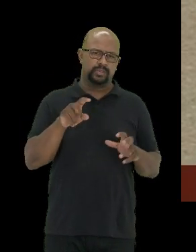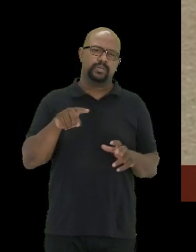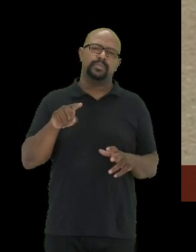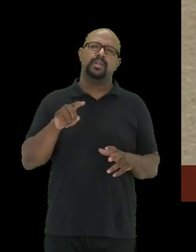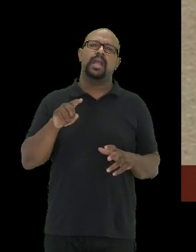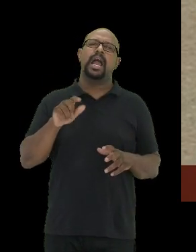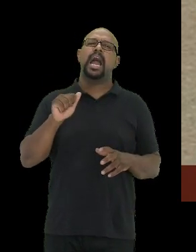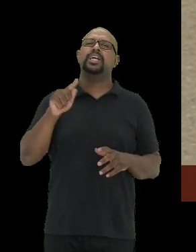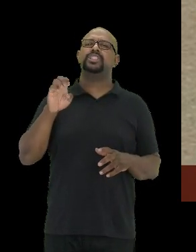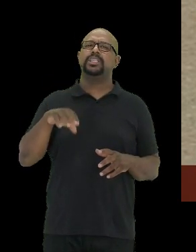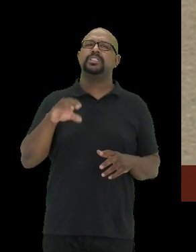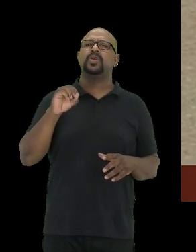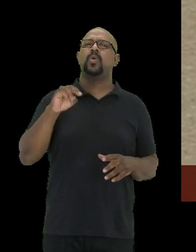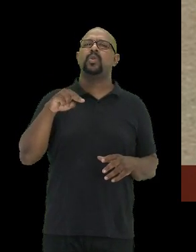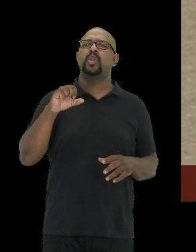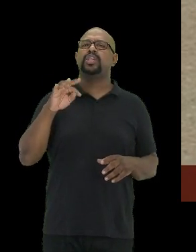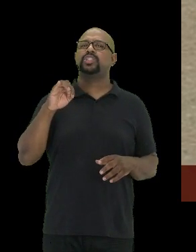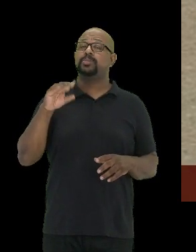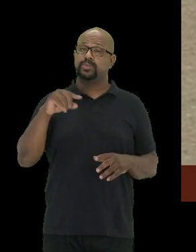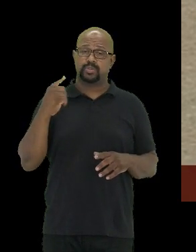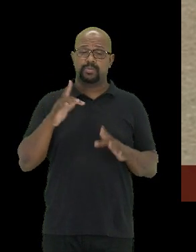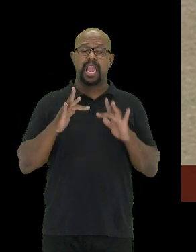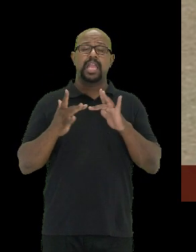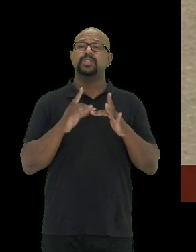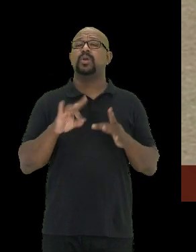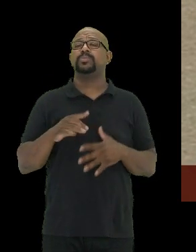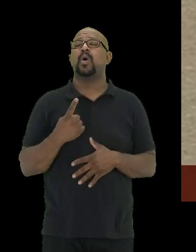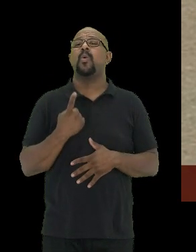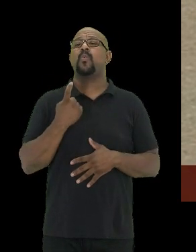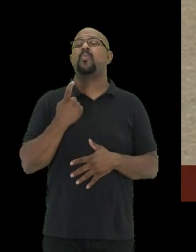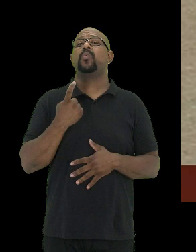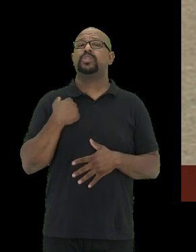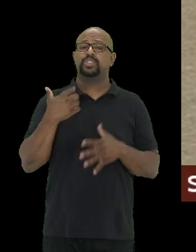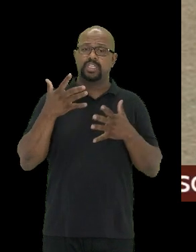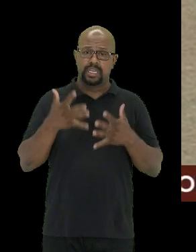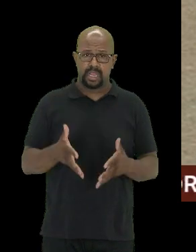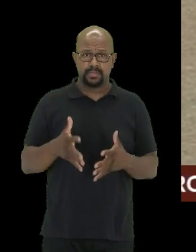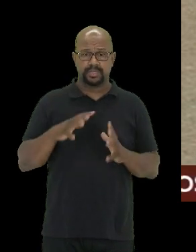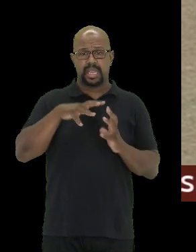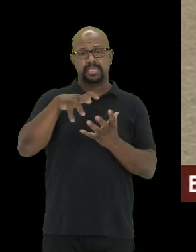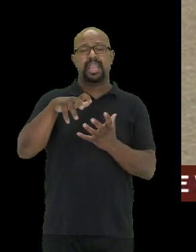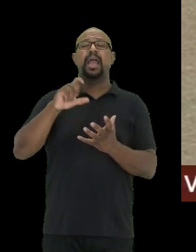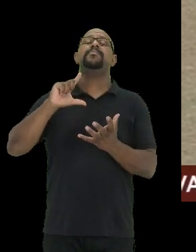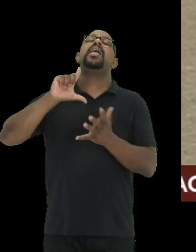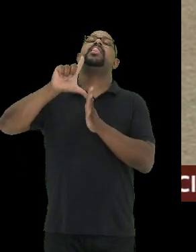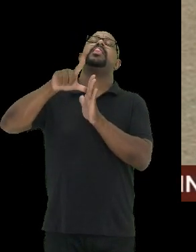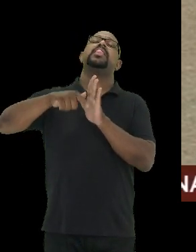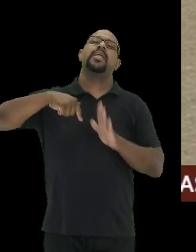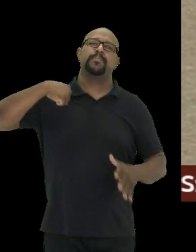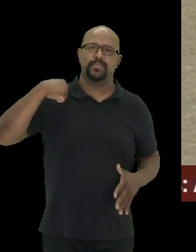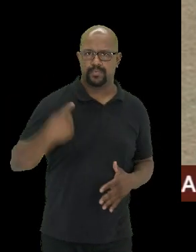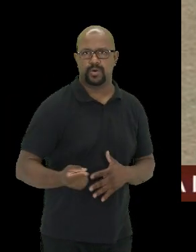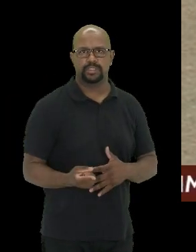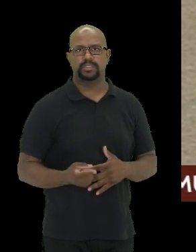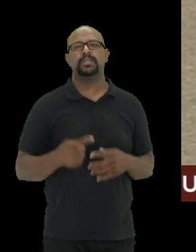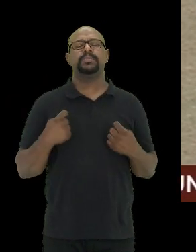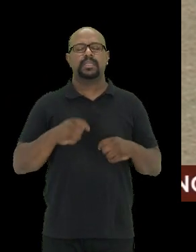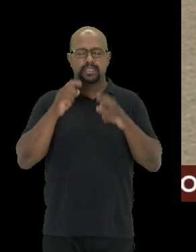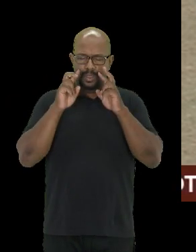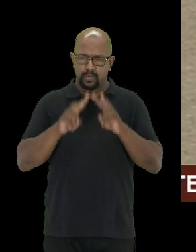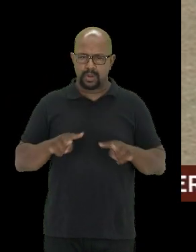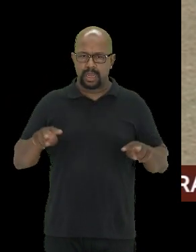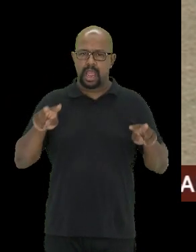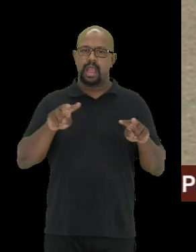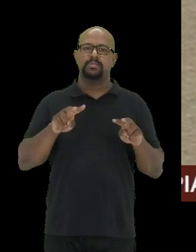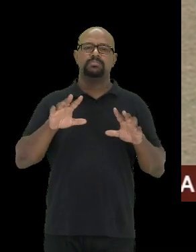zoonóticos, nós estamos numa grande rede, somos apenas um, e que chegamos na Terra bem depois. Então, a gente tem que ter esse olhar holístico,